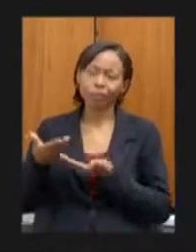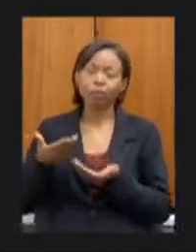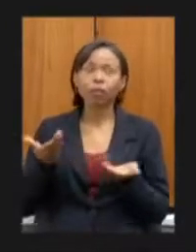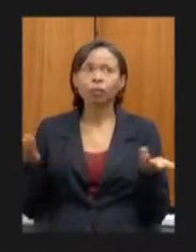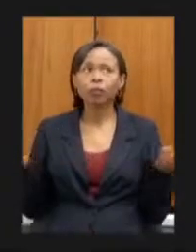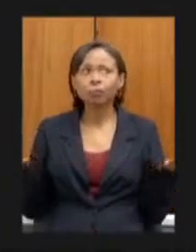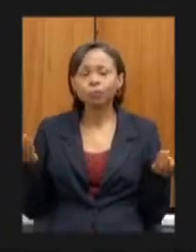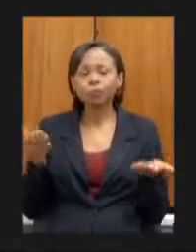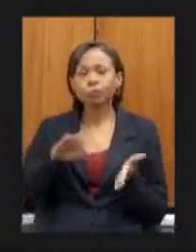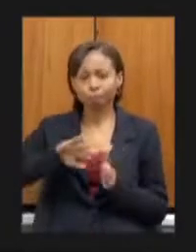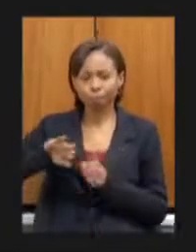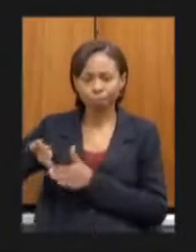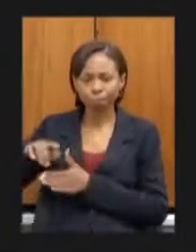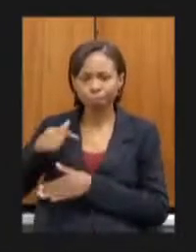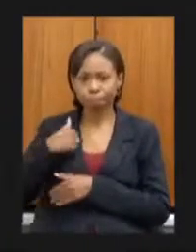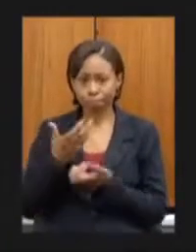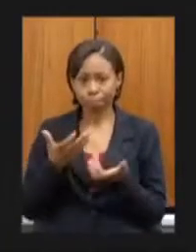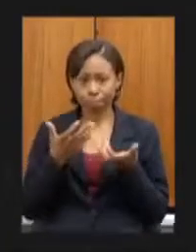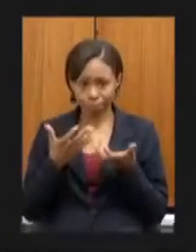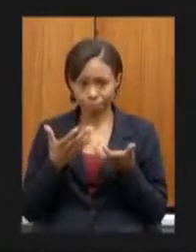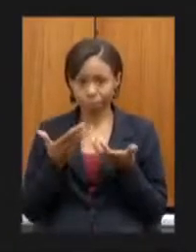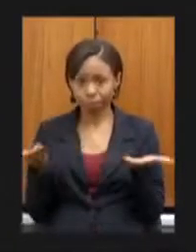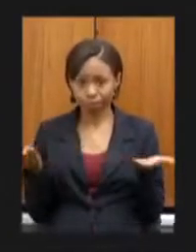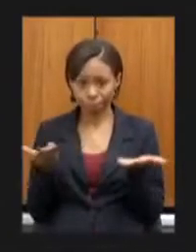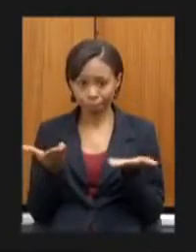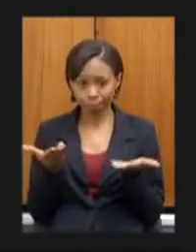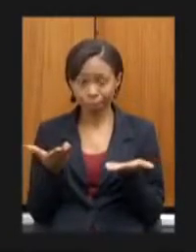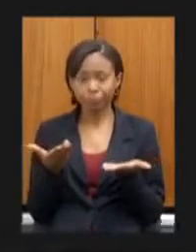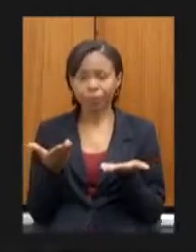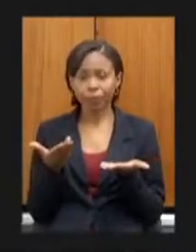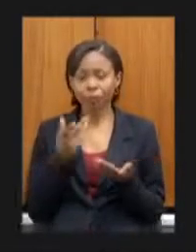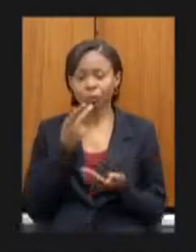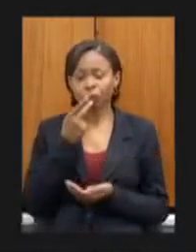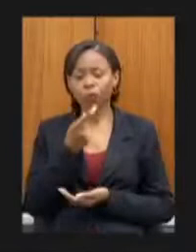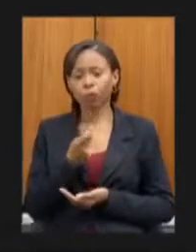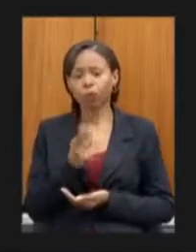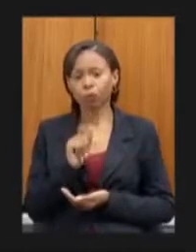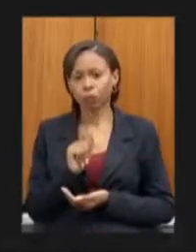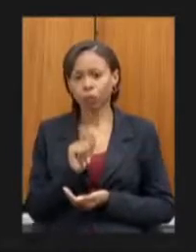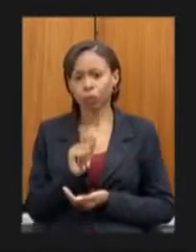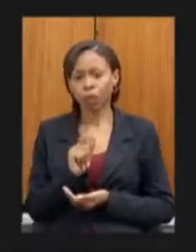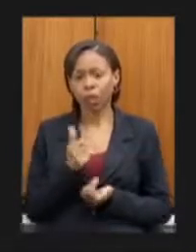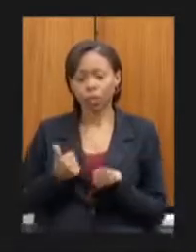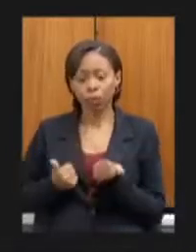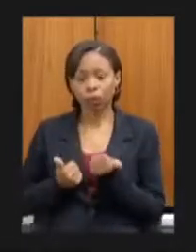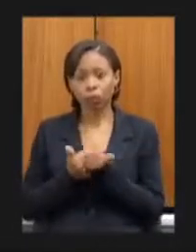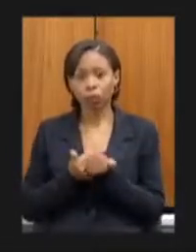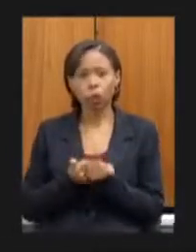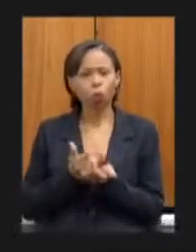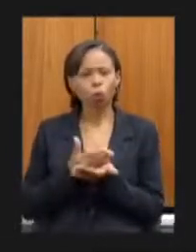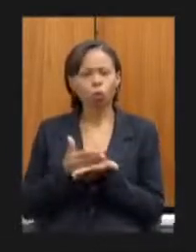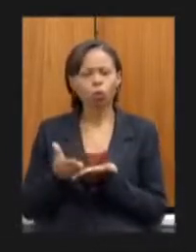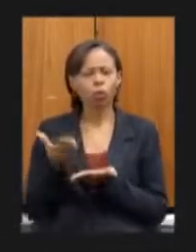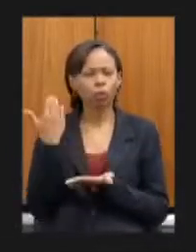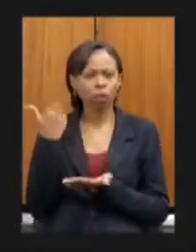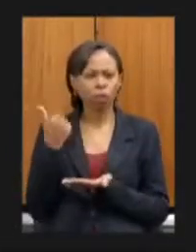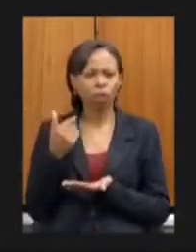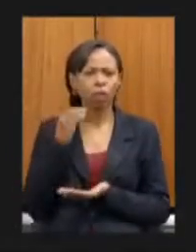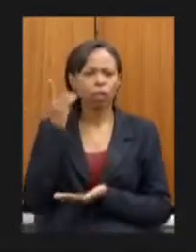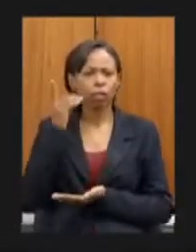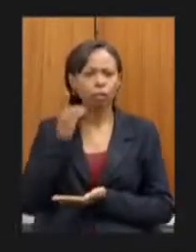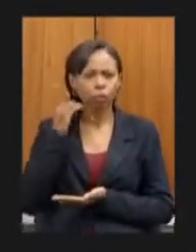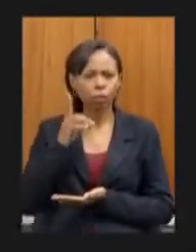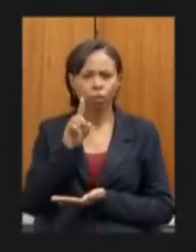secretário apenas enfatizar que essa colaboração já começou desde antes o deputado José Reis talvez